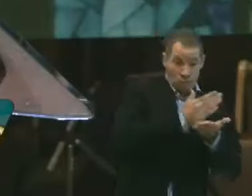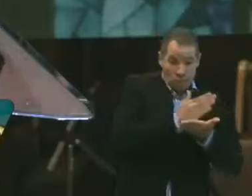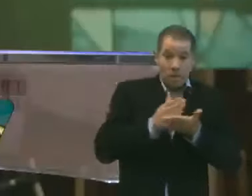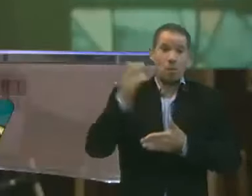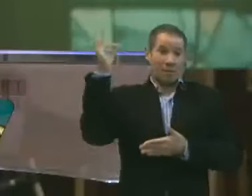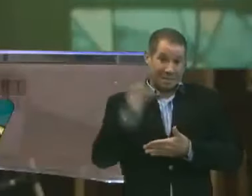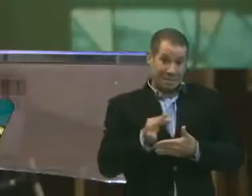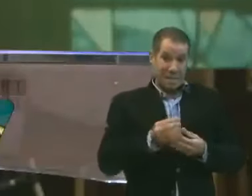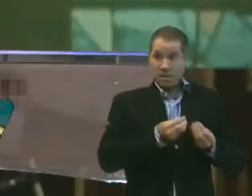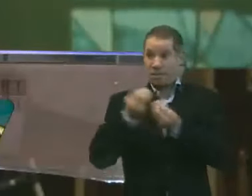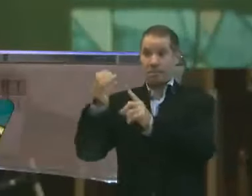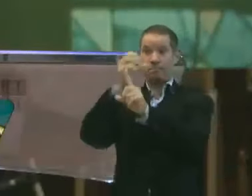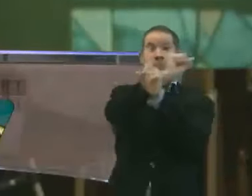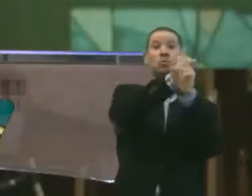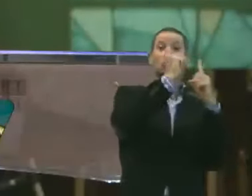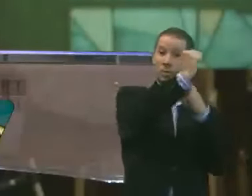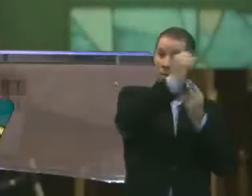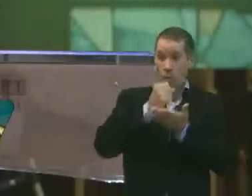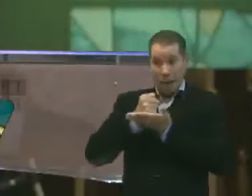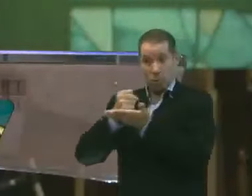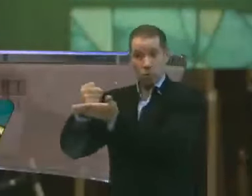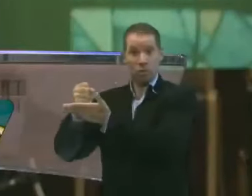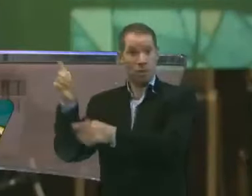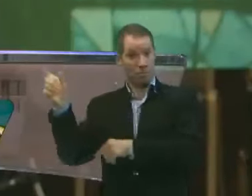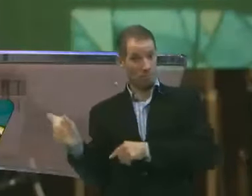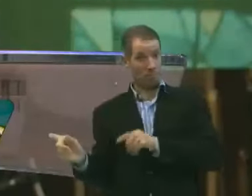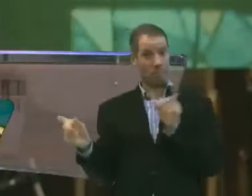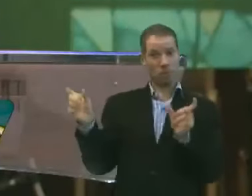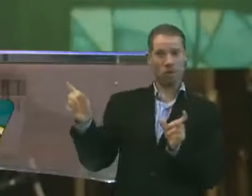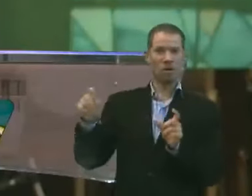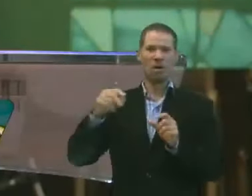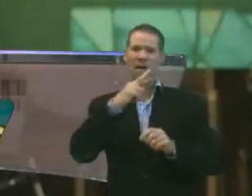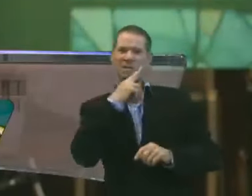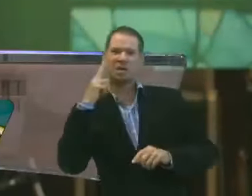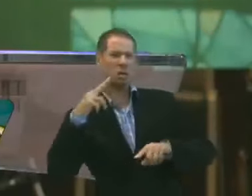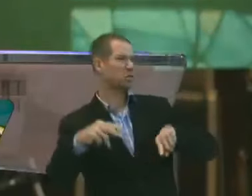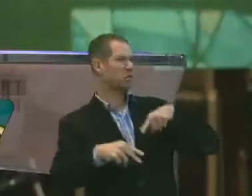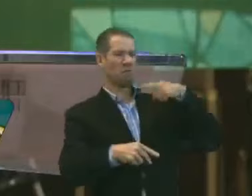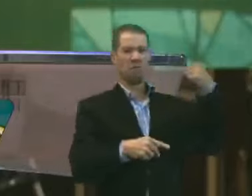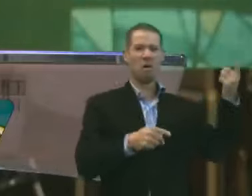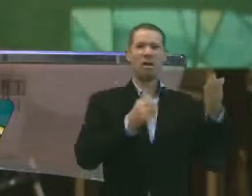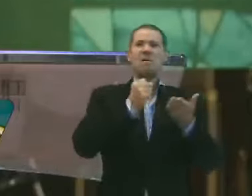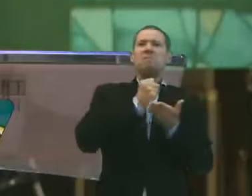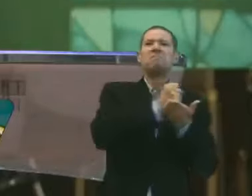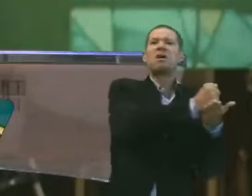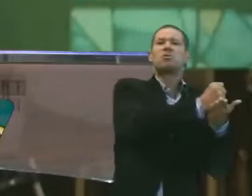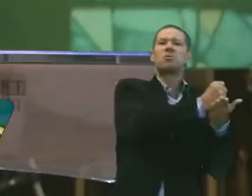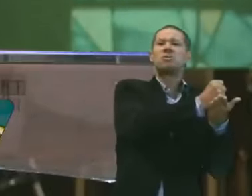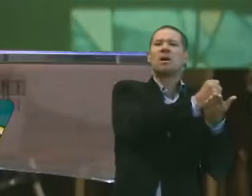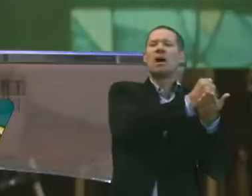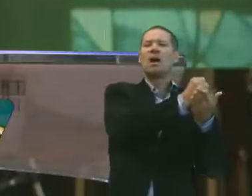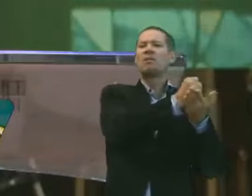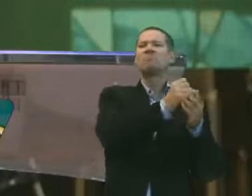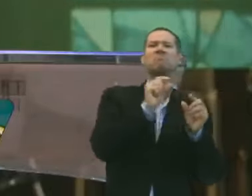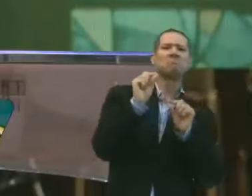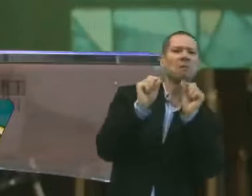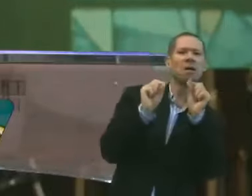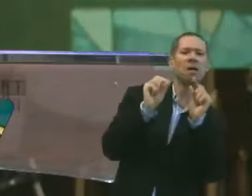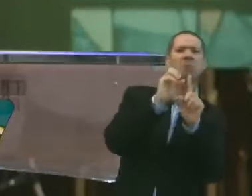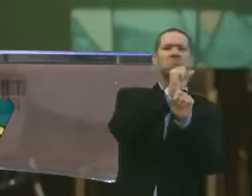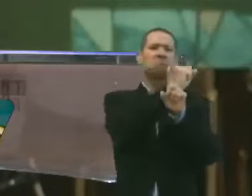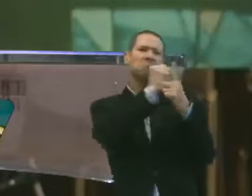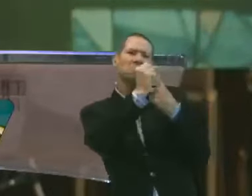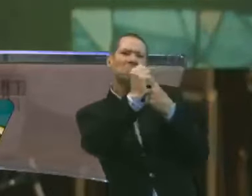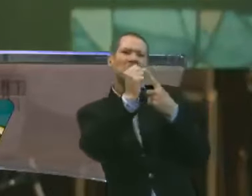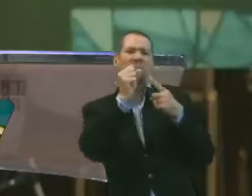social. Nenhum outro restaurante que você vai aí fora. Vai ajudar a ação social. Pode ser que um ou